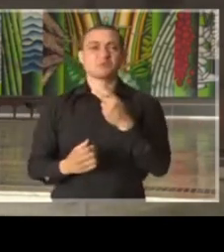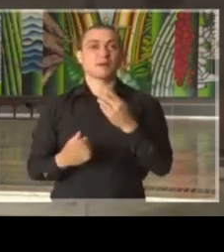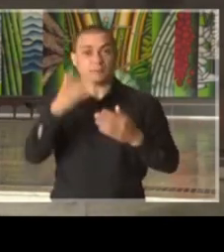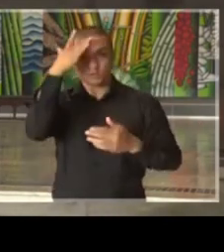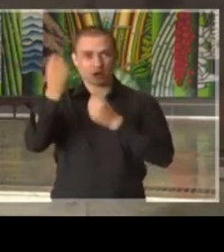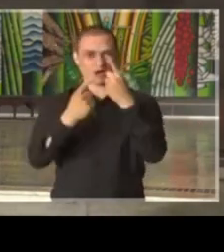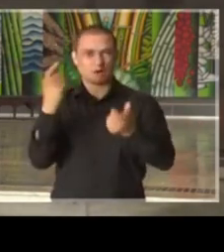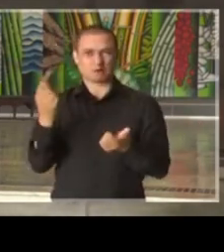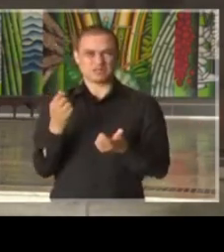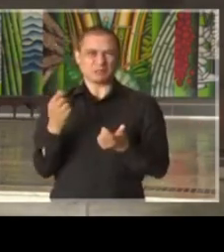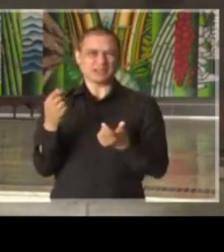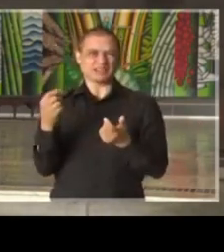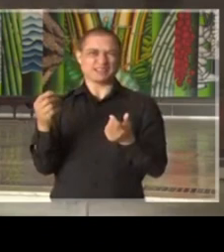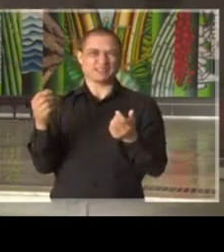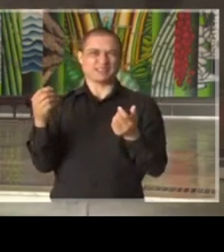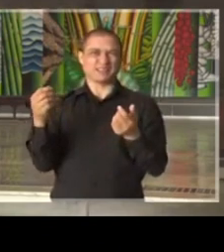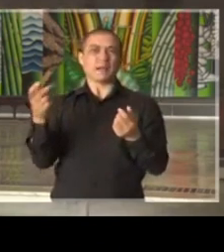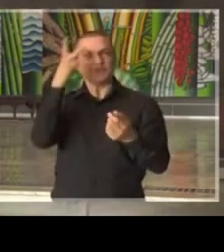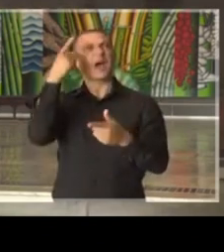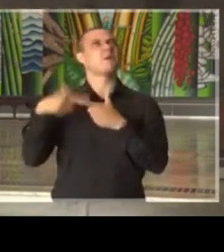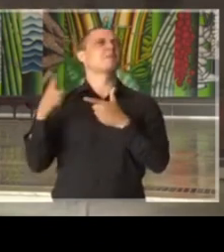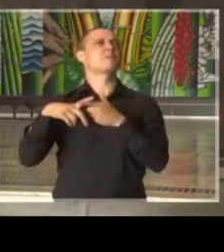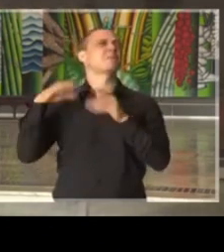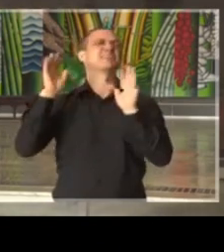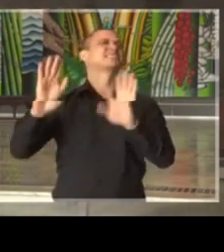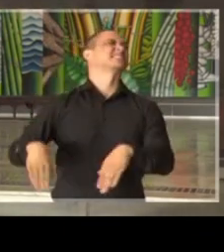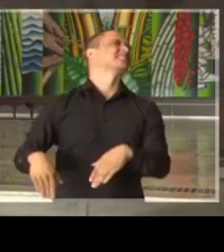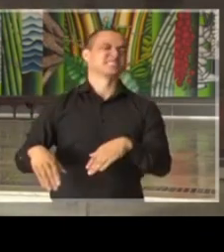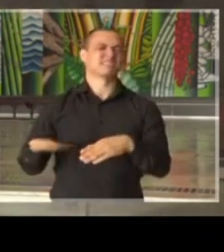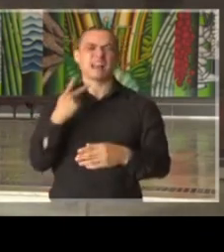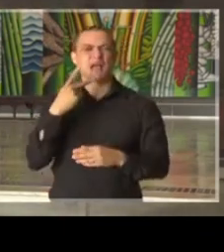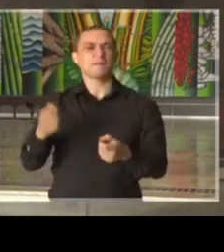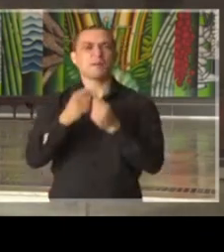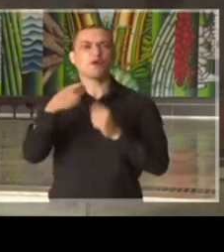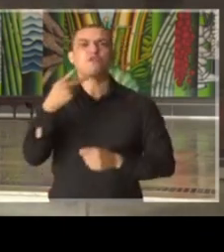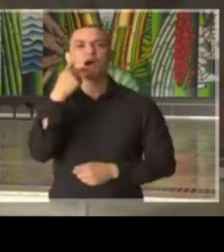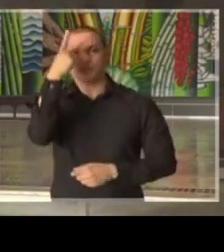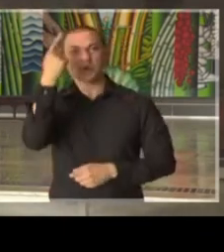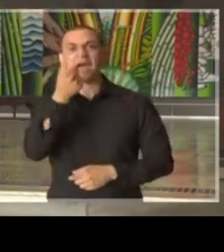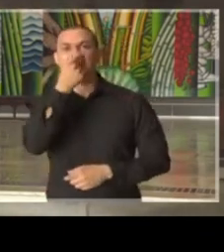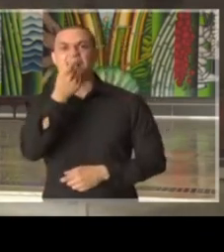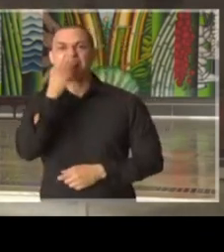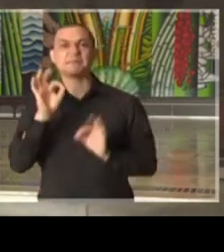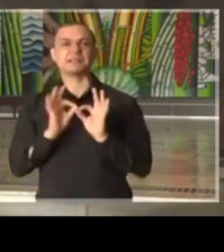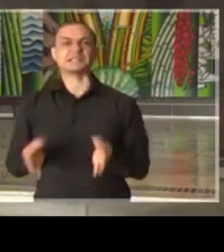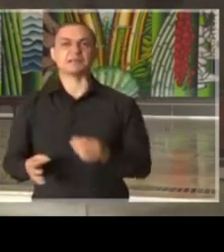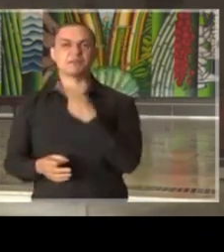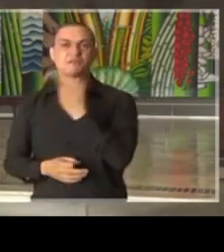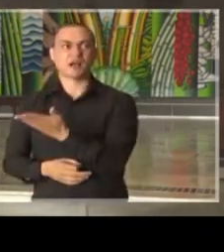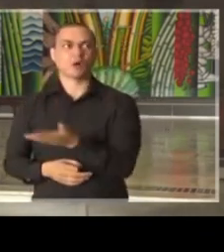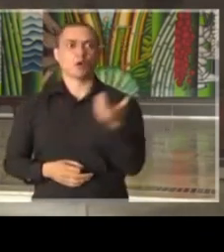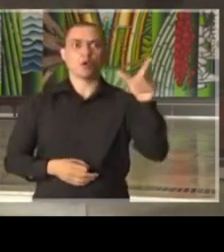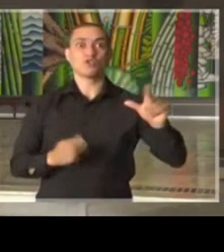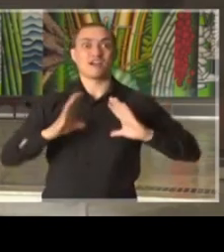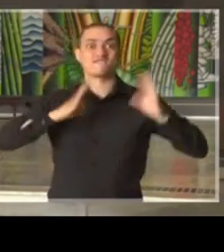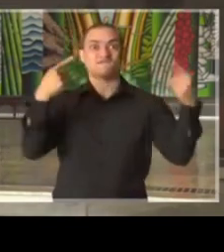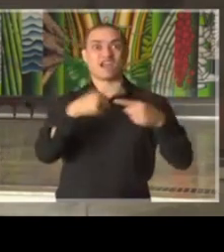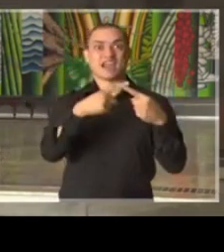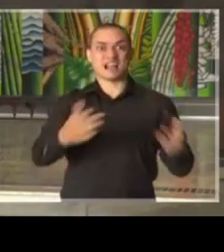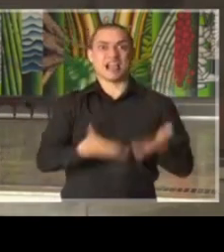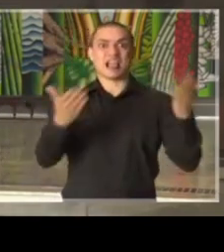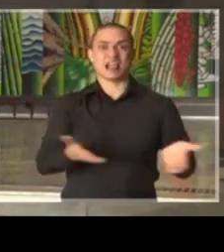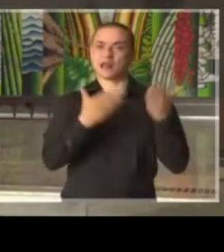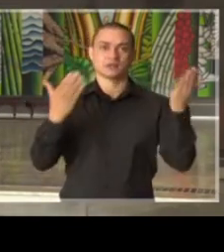algumas minimizem o tamanho do problema, dizendo que é uma gripezinha, e outros sejam promotores de eventos